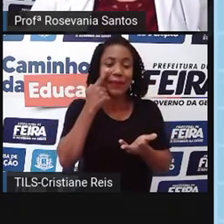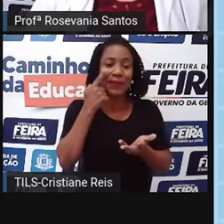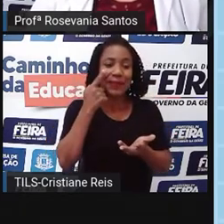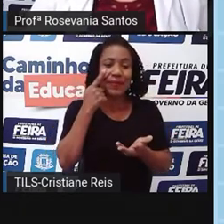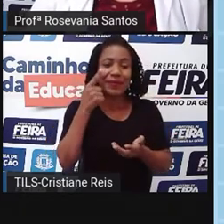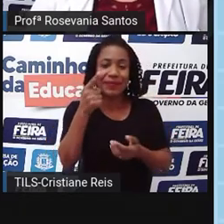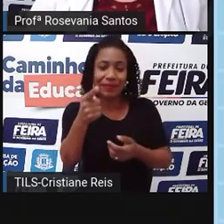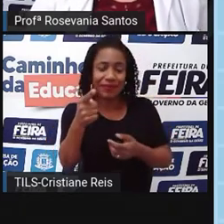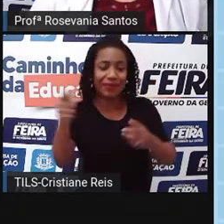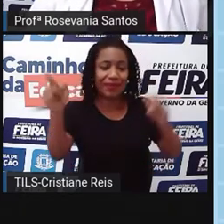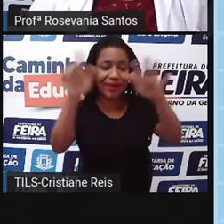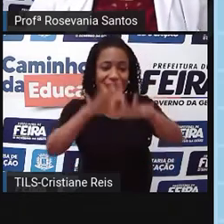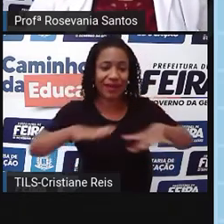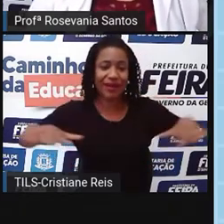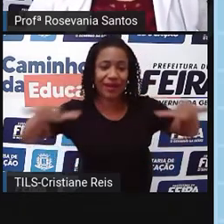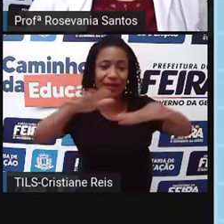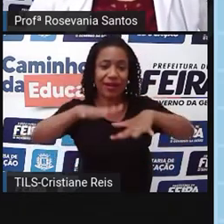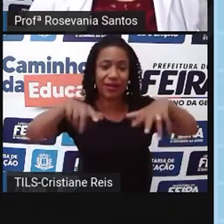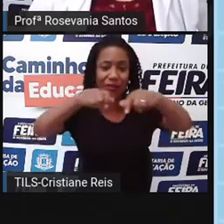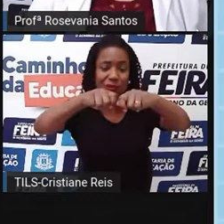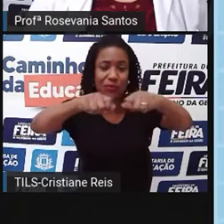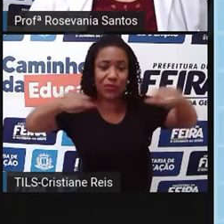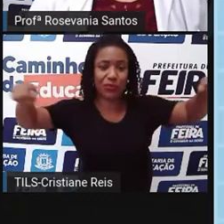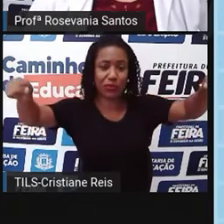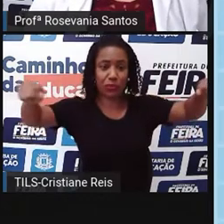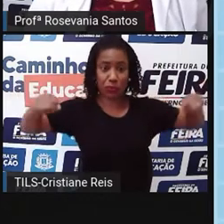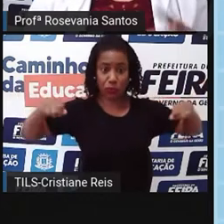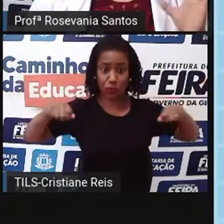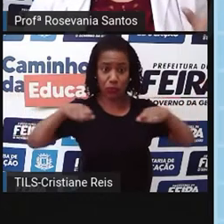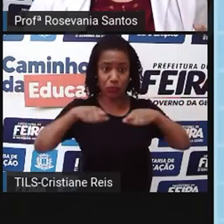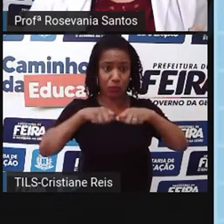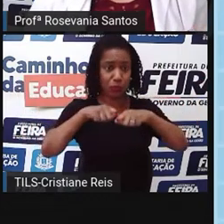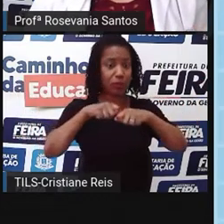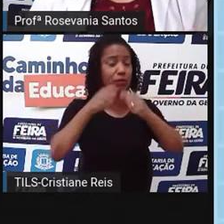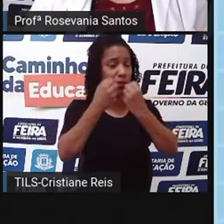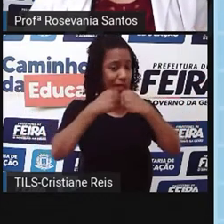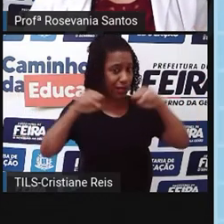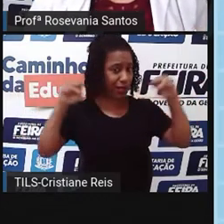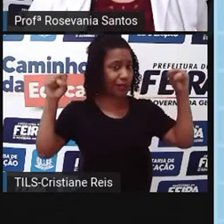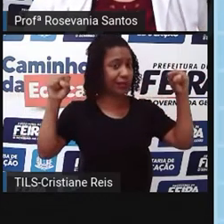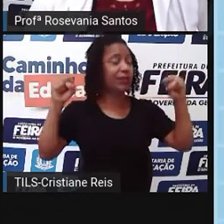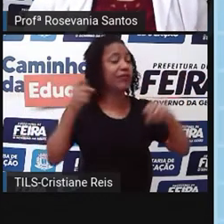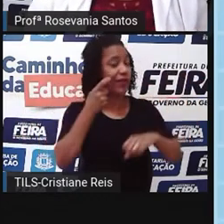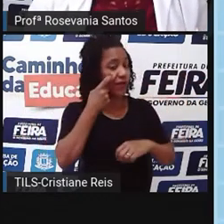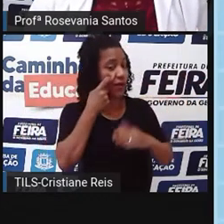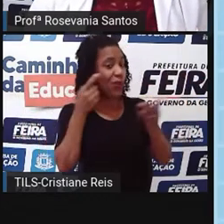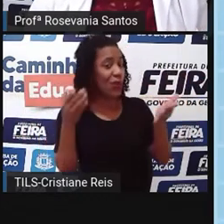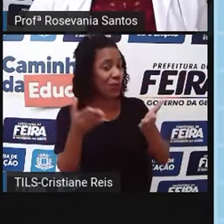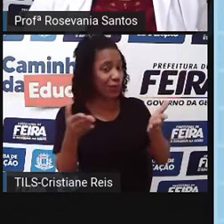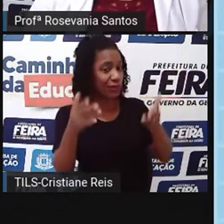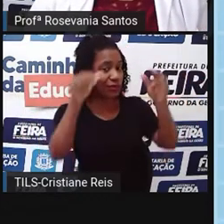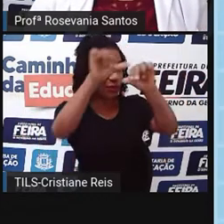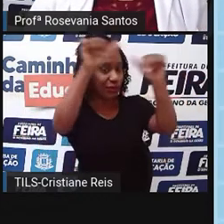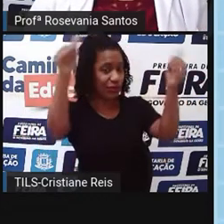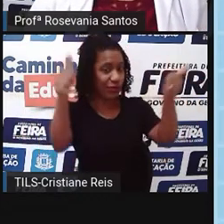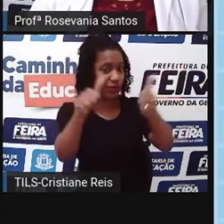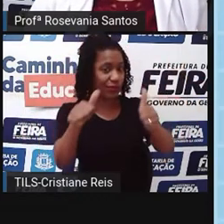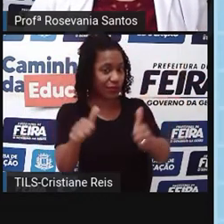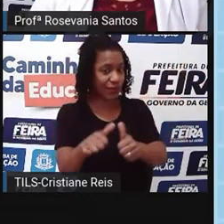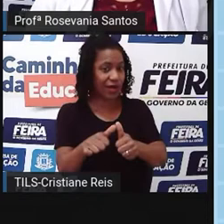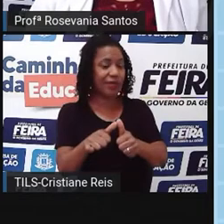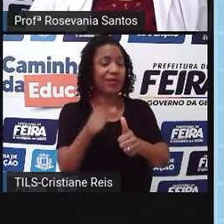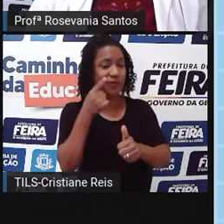uma área bastante, bora dizer assim, expressiva. Depois vocês vão ver o mapa atual. Aqui também a nossa área de